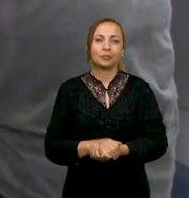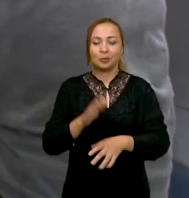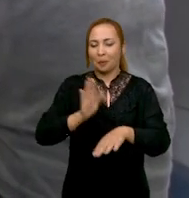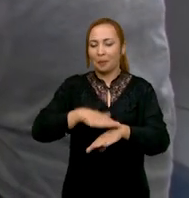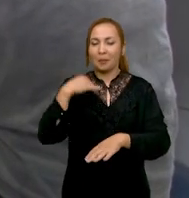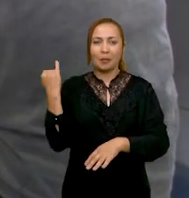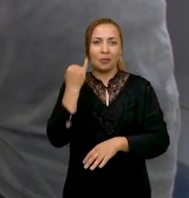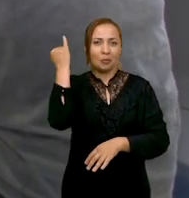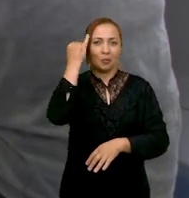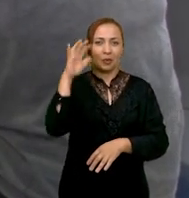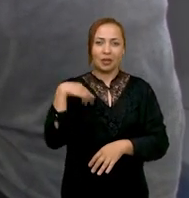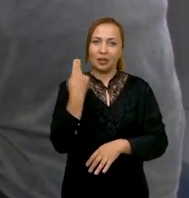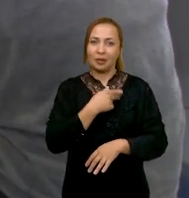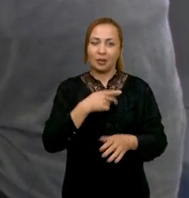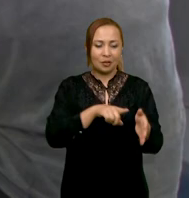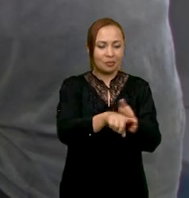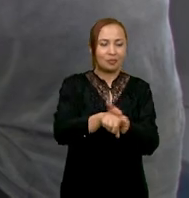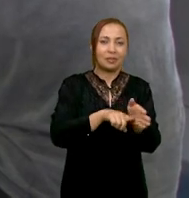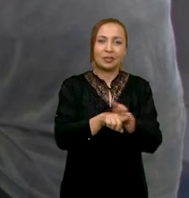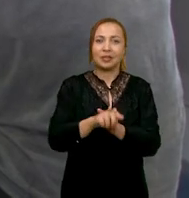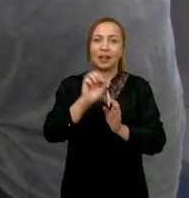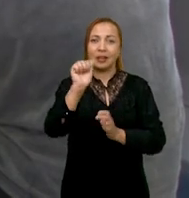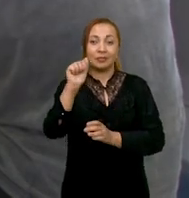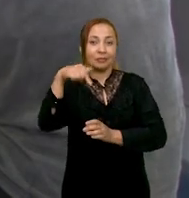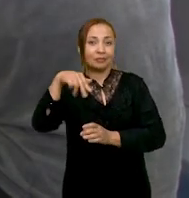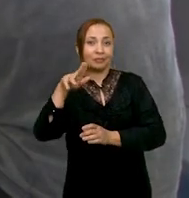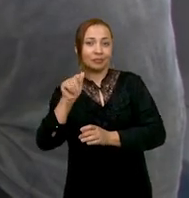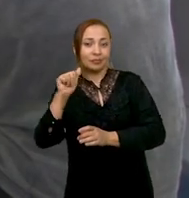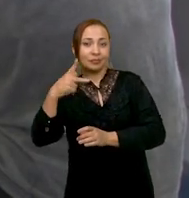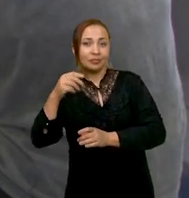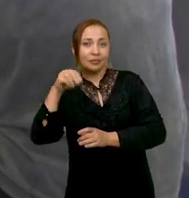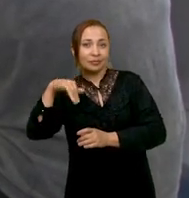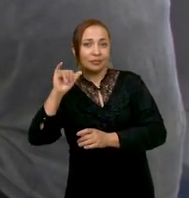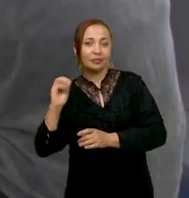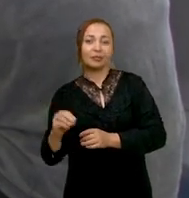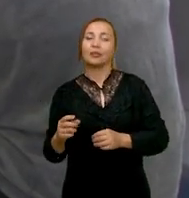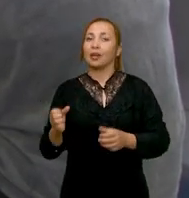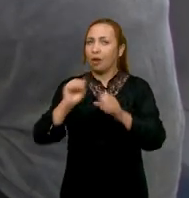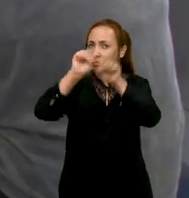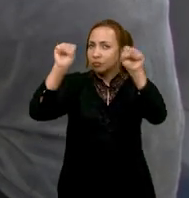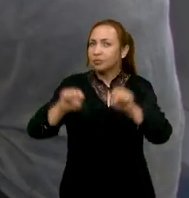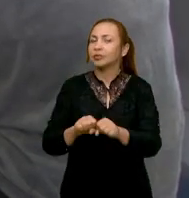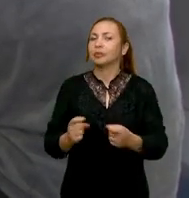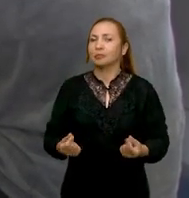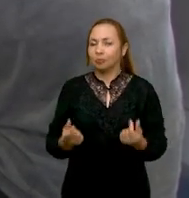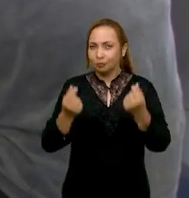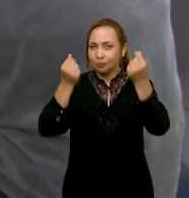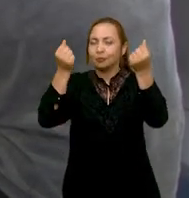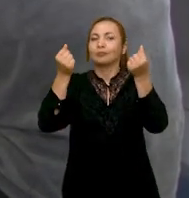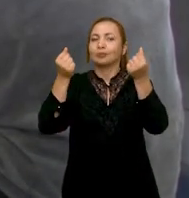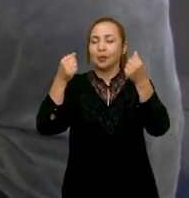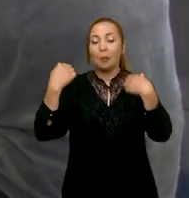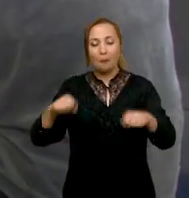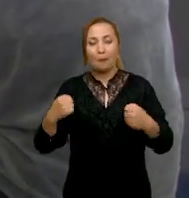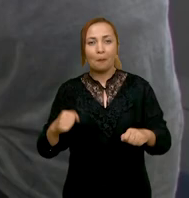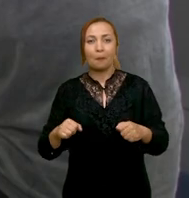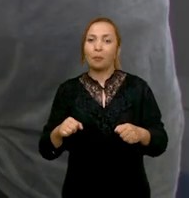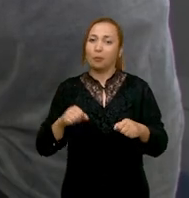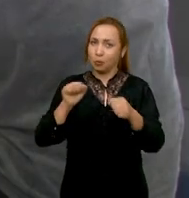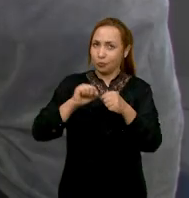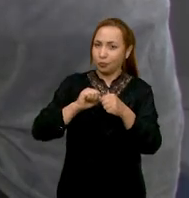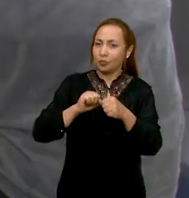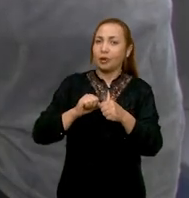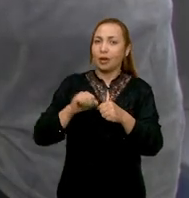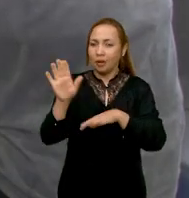importante dessa nossa pesquisa com o sistema aquapônico é que é um sistema rentável, onde você pode produzir